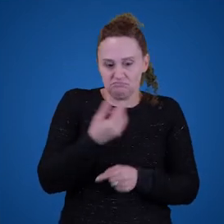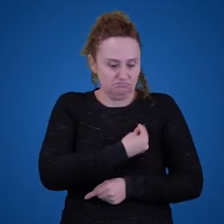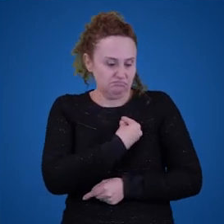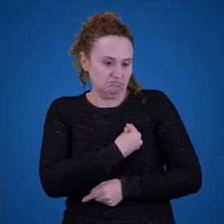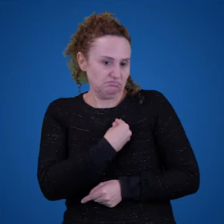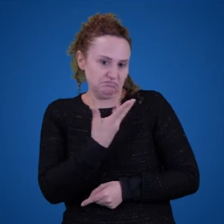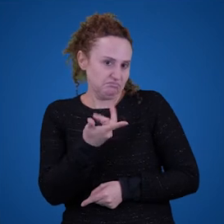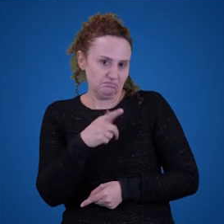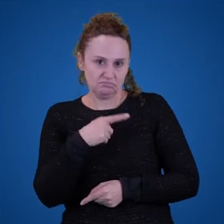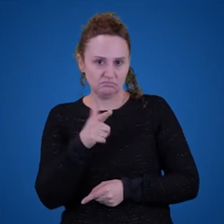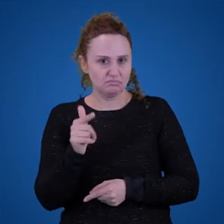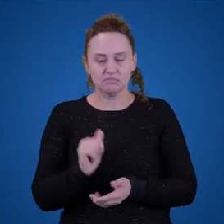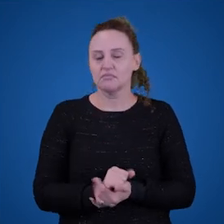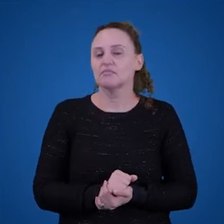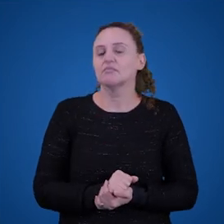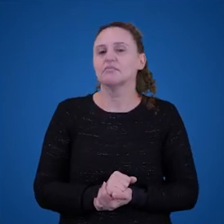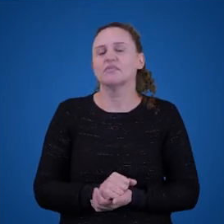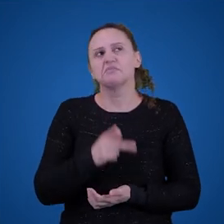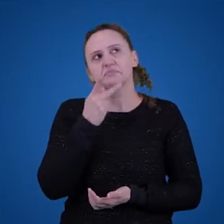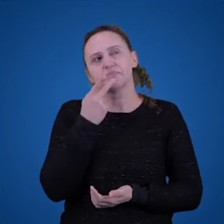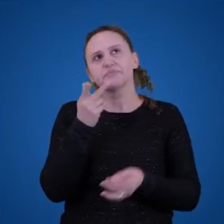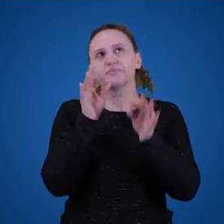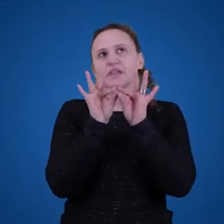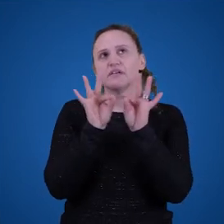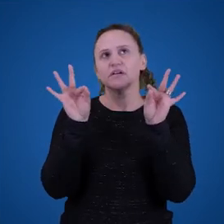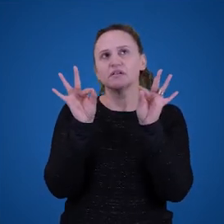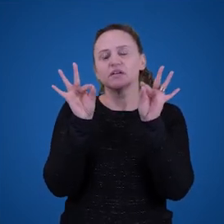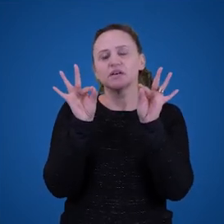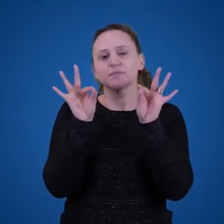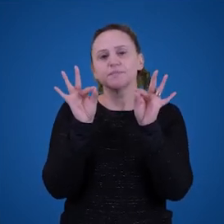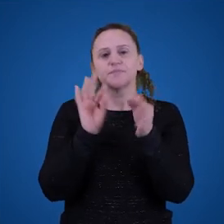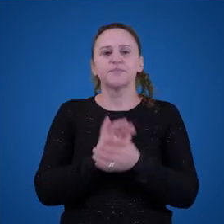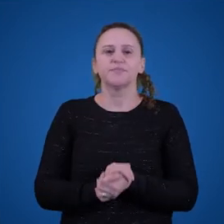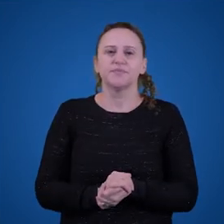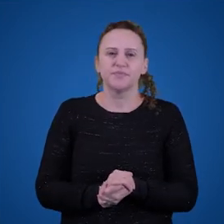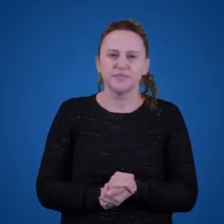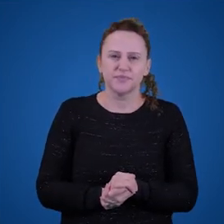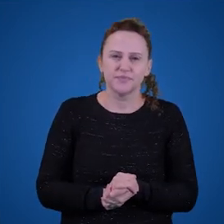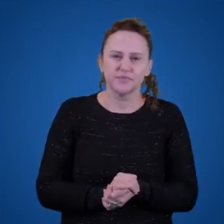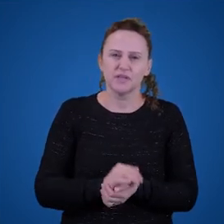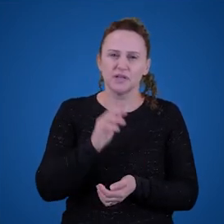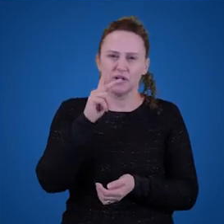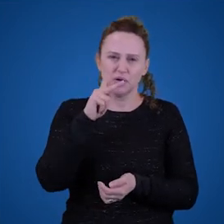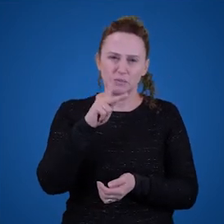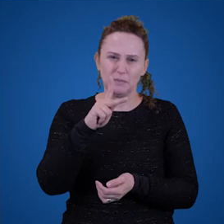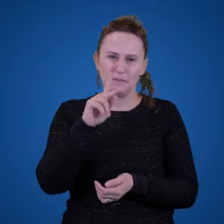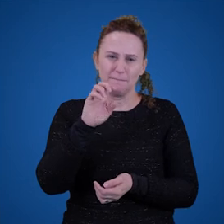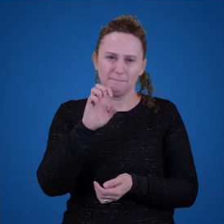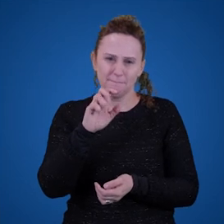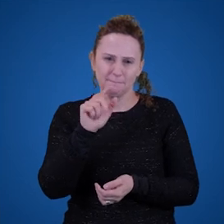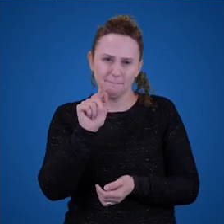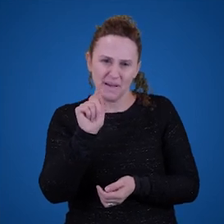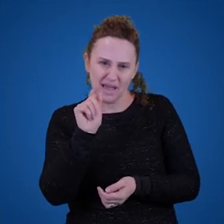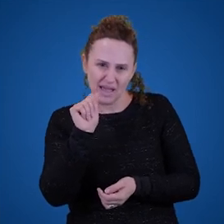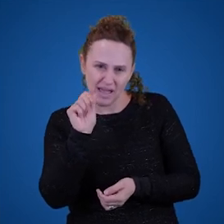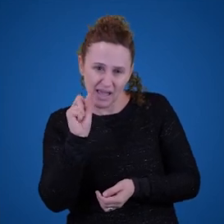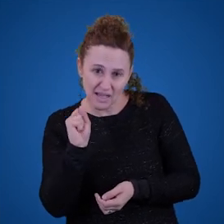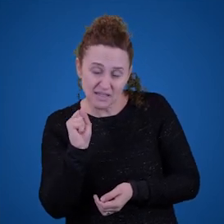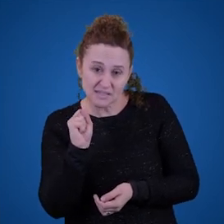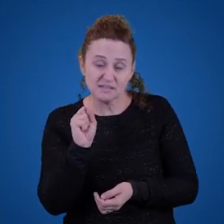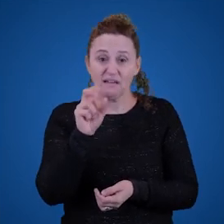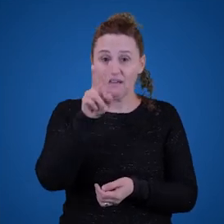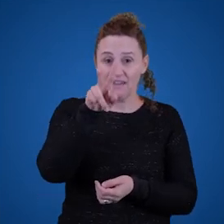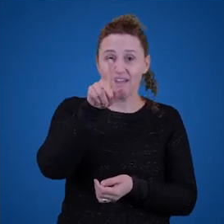o Pegasus é um cavalo alado. Bem, é verdade que o Pegasus é um cavalo alado, mas o Pegasus não existe. Então, o que eu estou